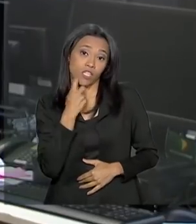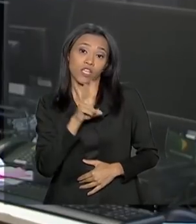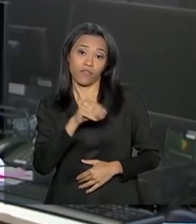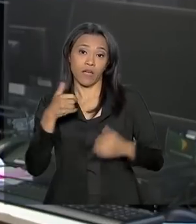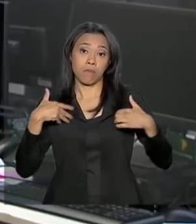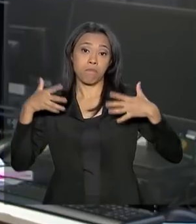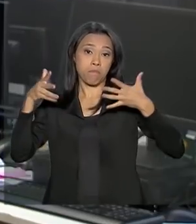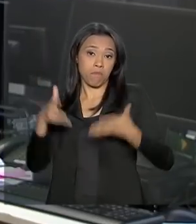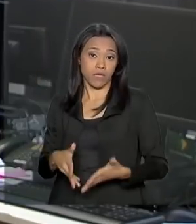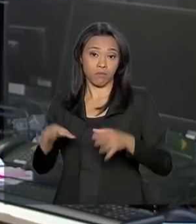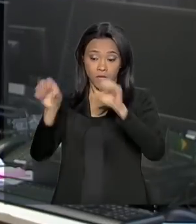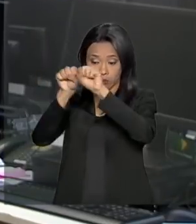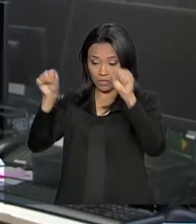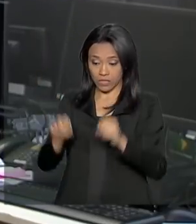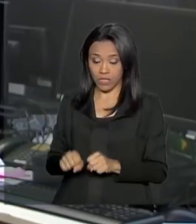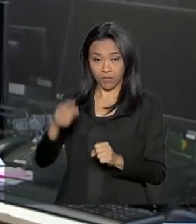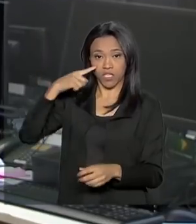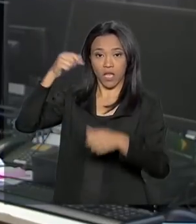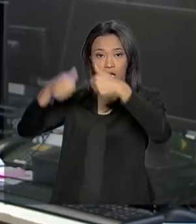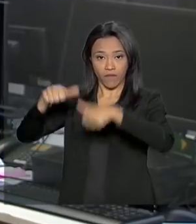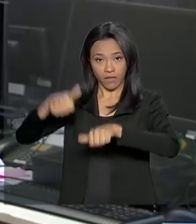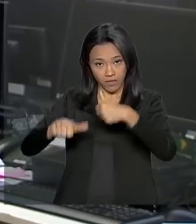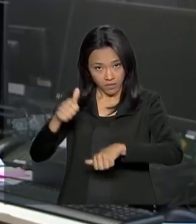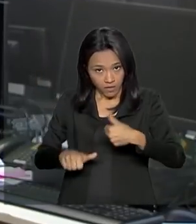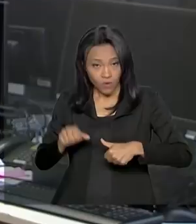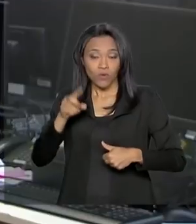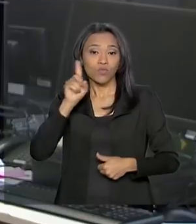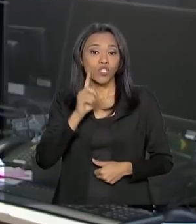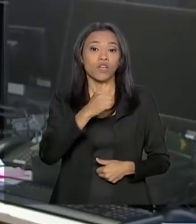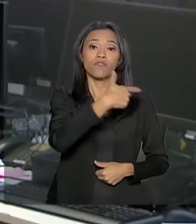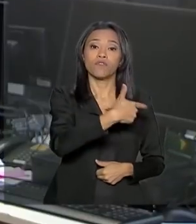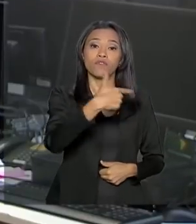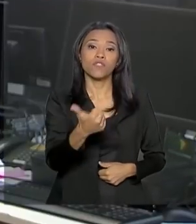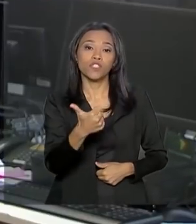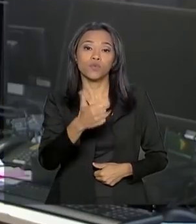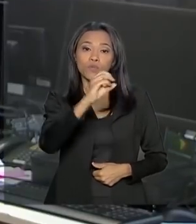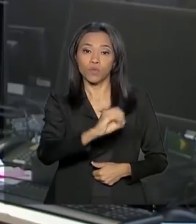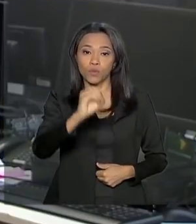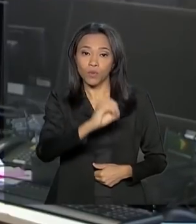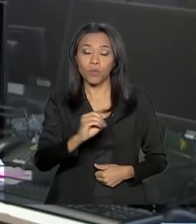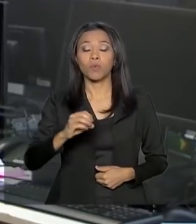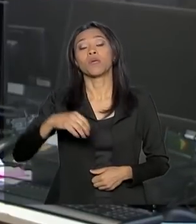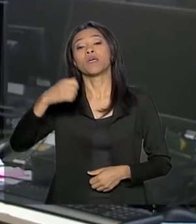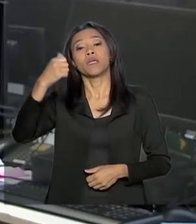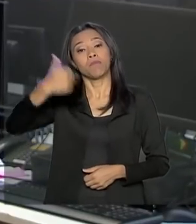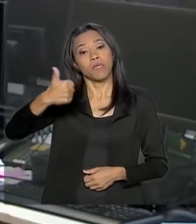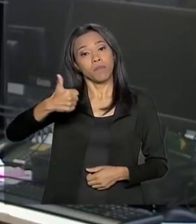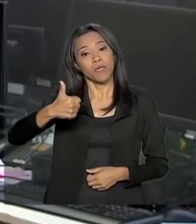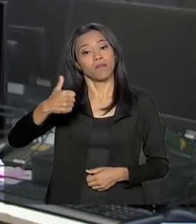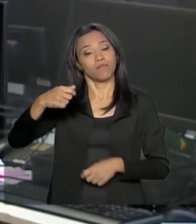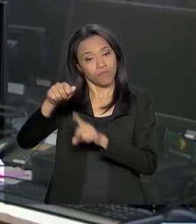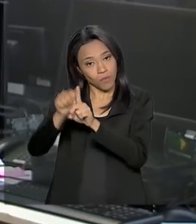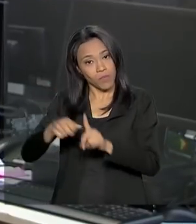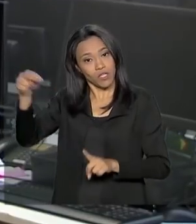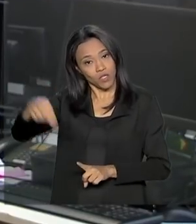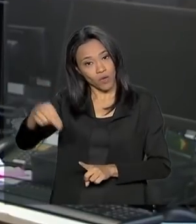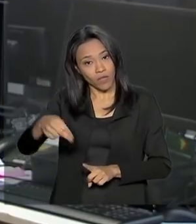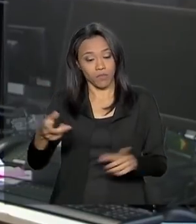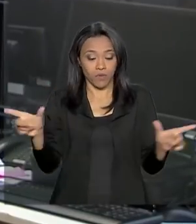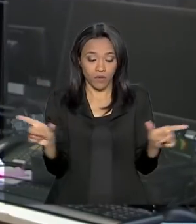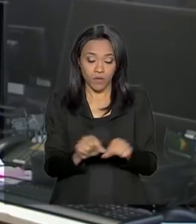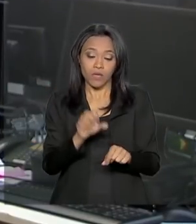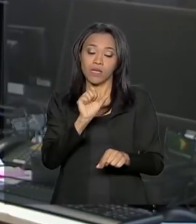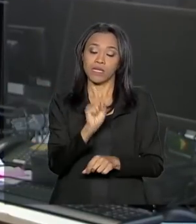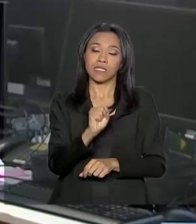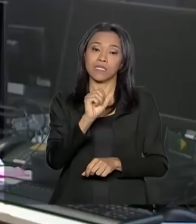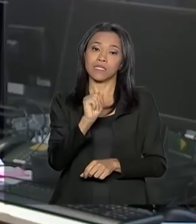no Sistema de Avaliação. A prova será realizada entre 21 de outubro e 1 de novembro. O SAEB avalia